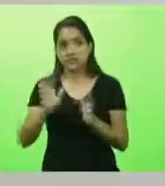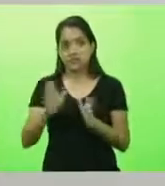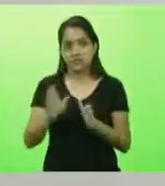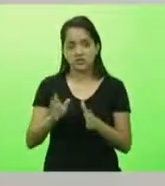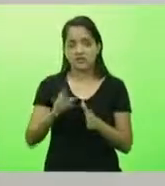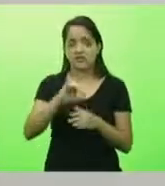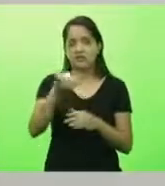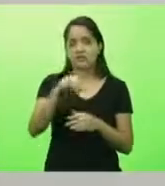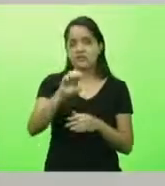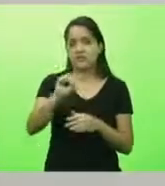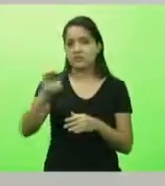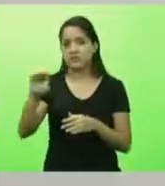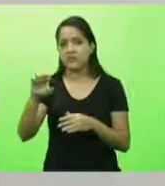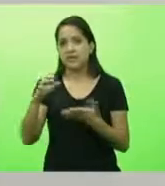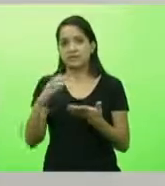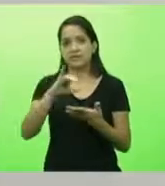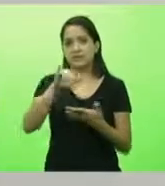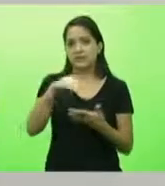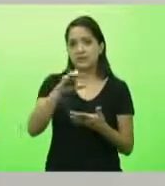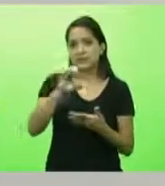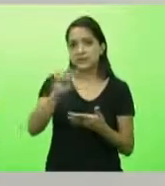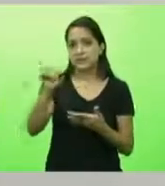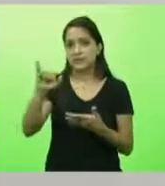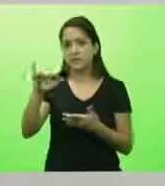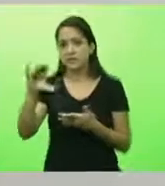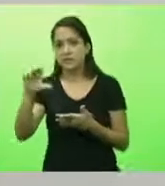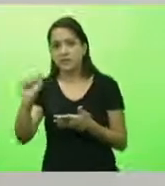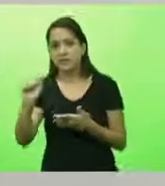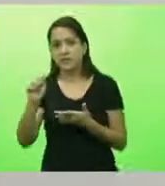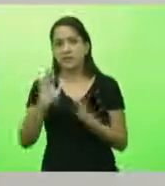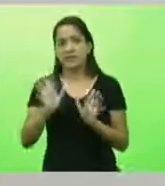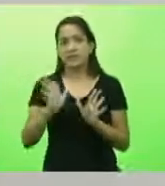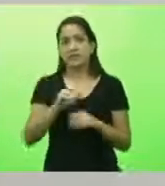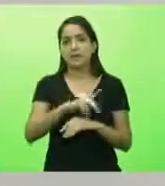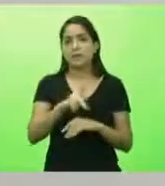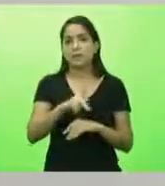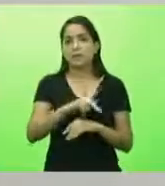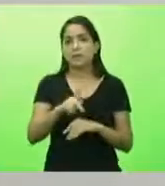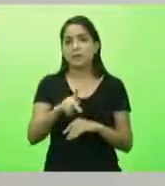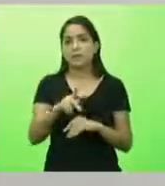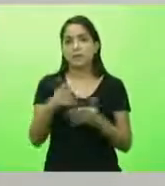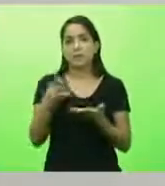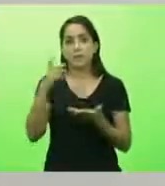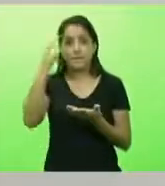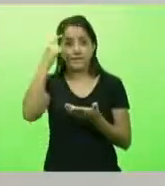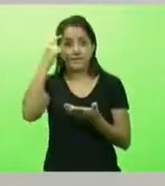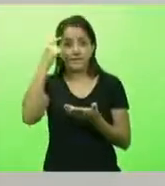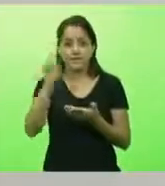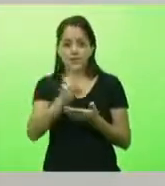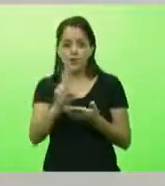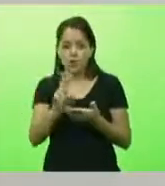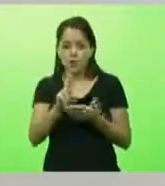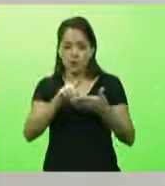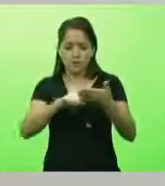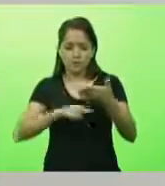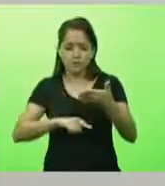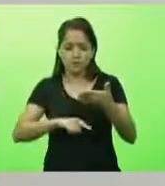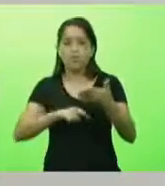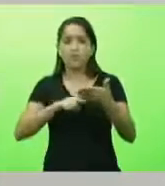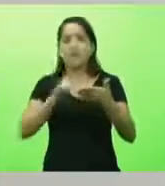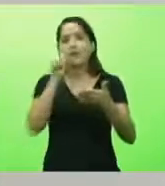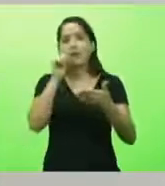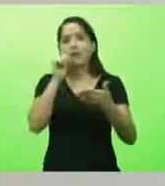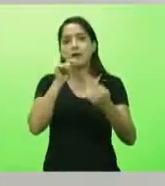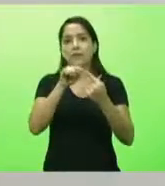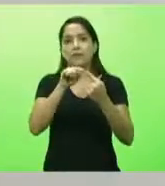Jesse, de Jéssica, de até professor. Eu achava, pela chamada, que o meu nome era mulher. E isso